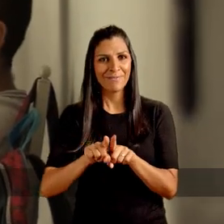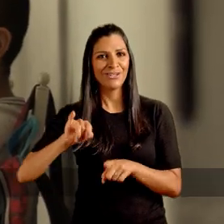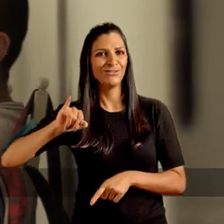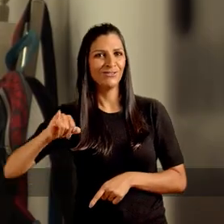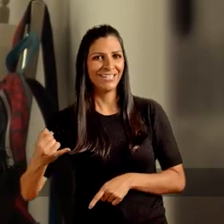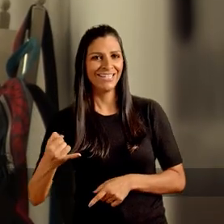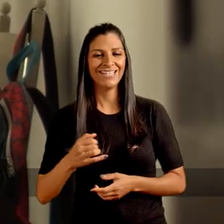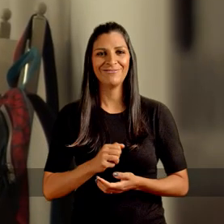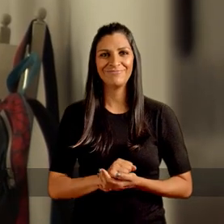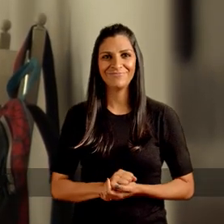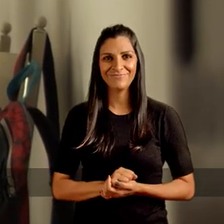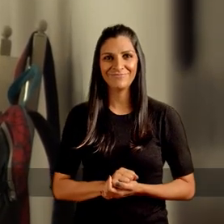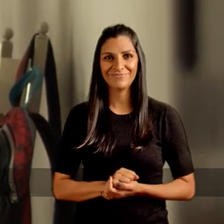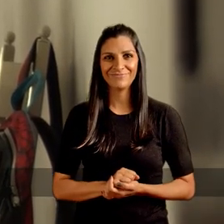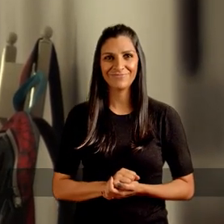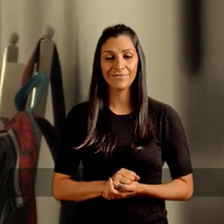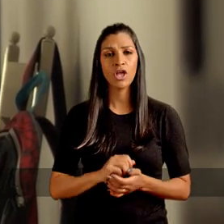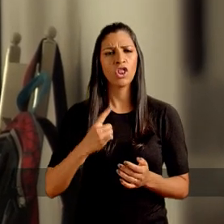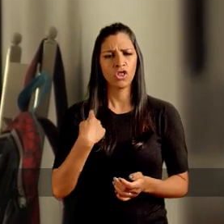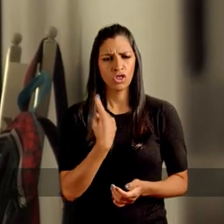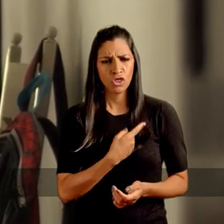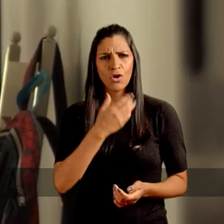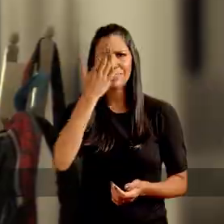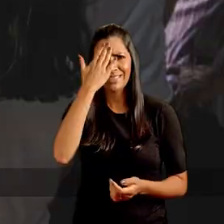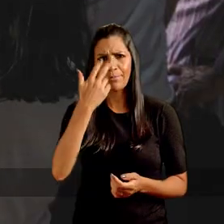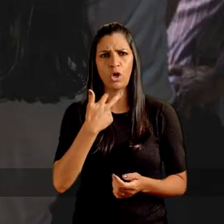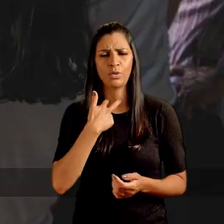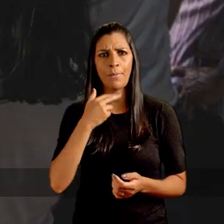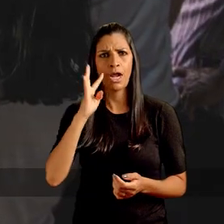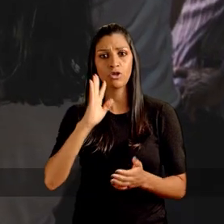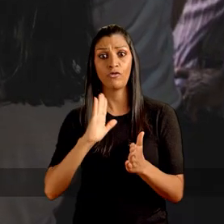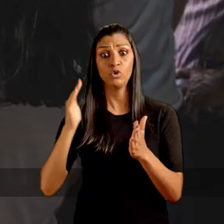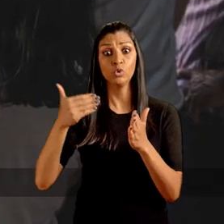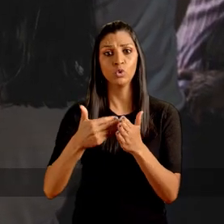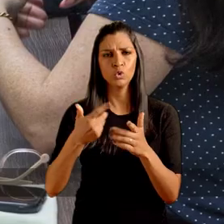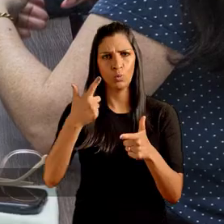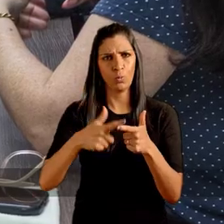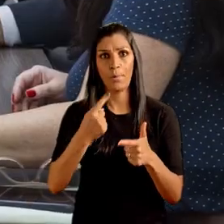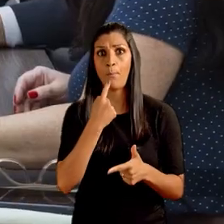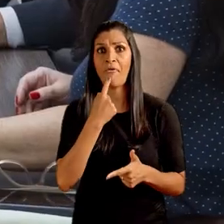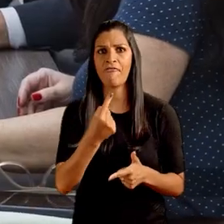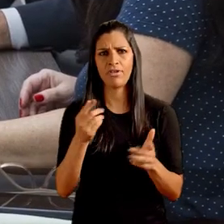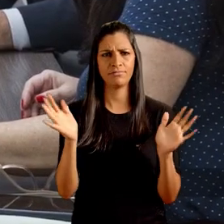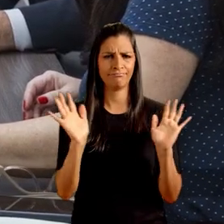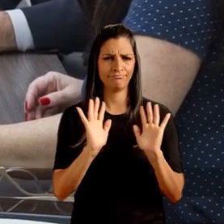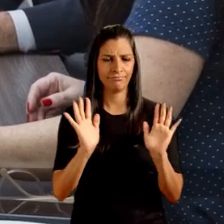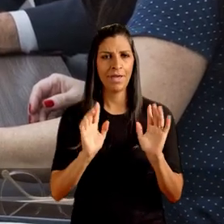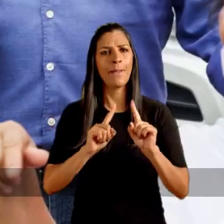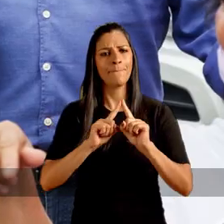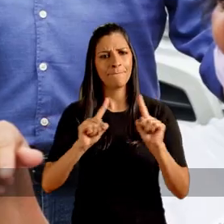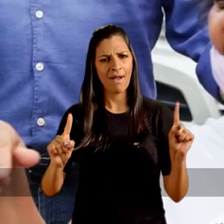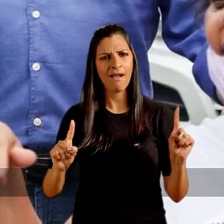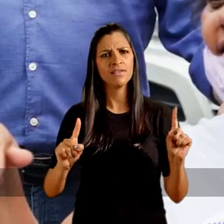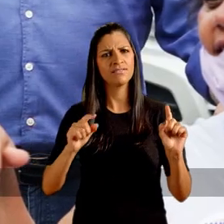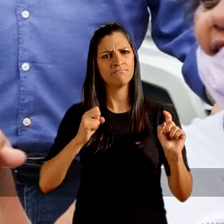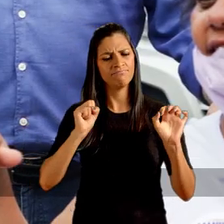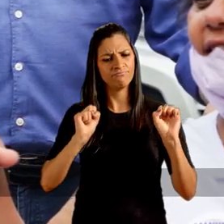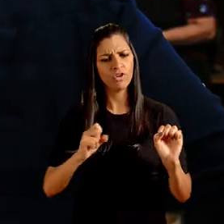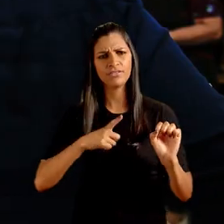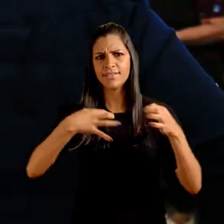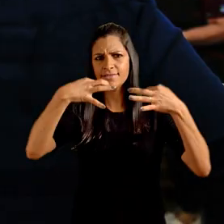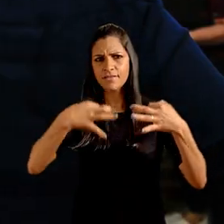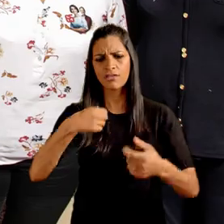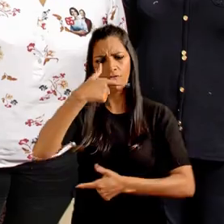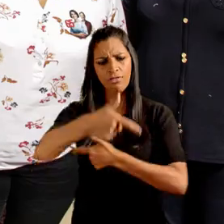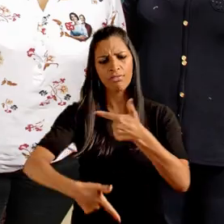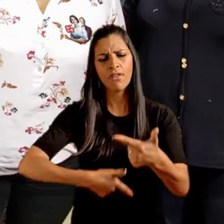e da Juliana Brizola. Nós sabemos que não dá para resolver todos os problemas de uma vez. Mas eu posso garantir que